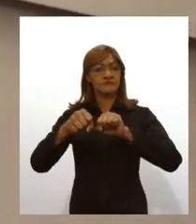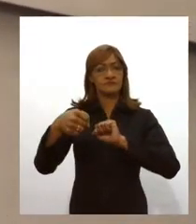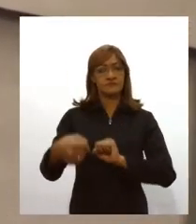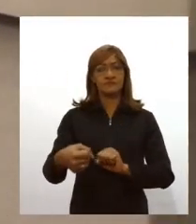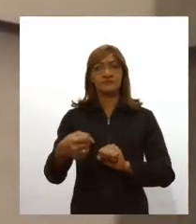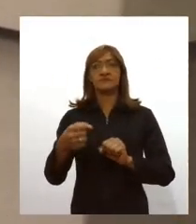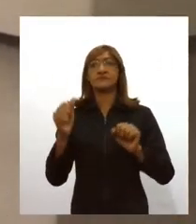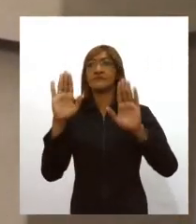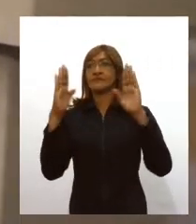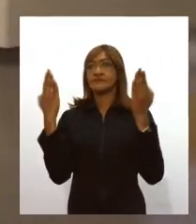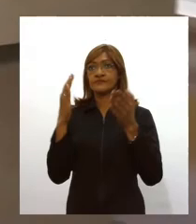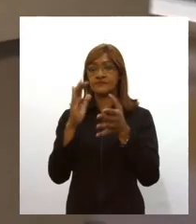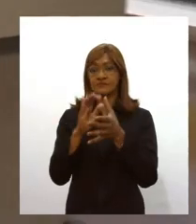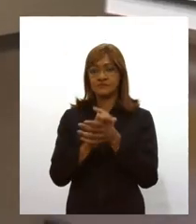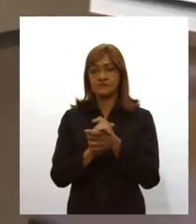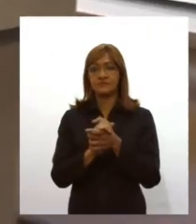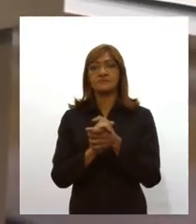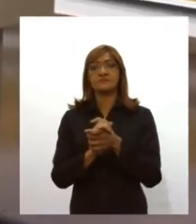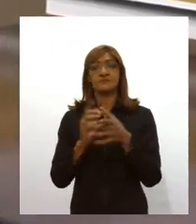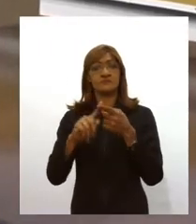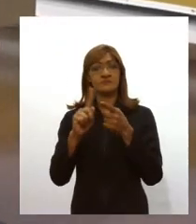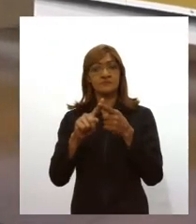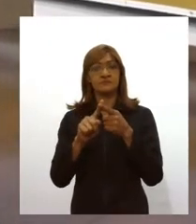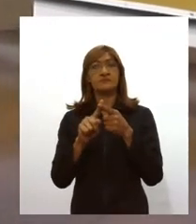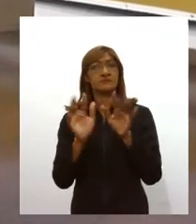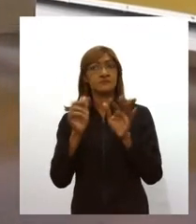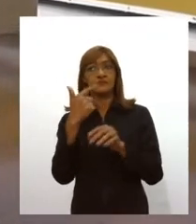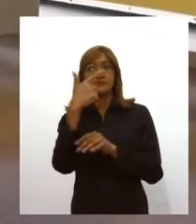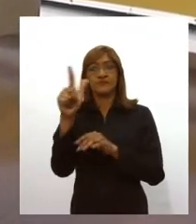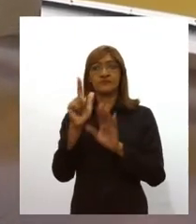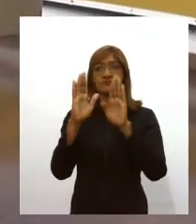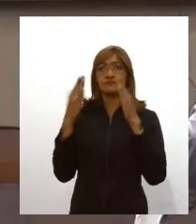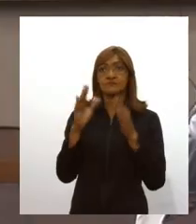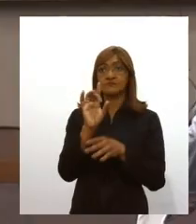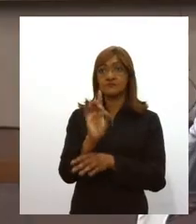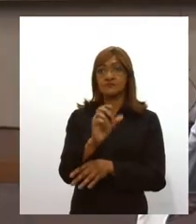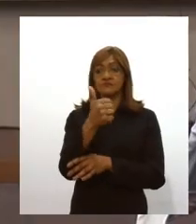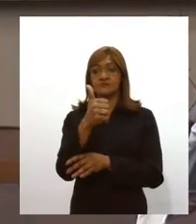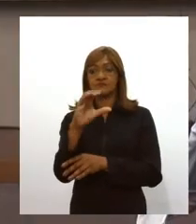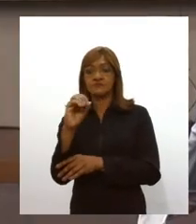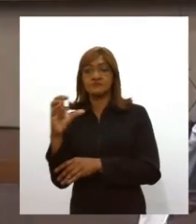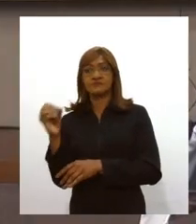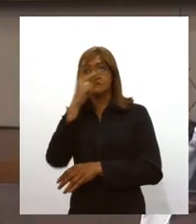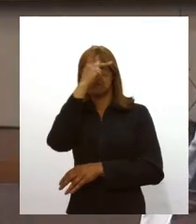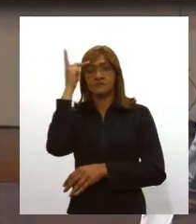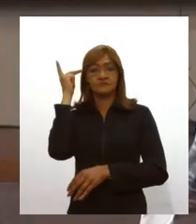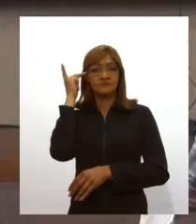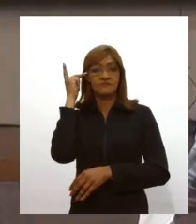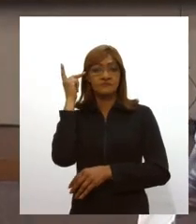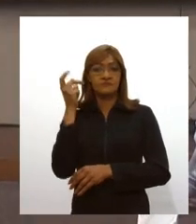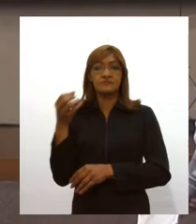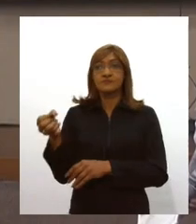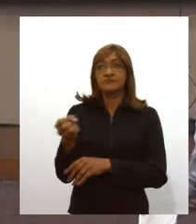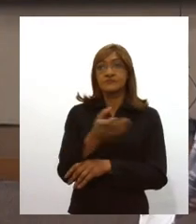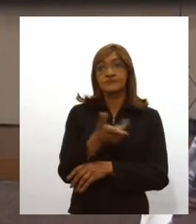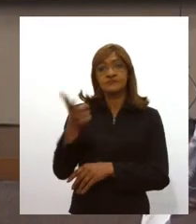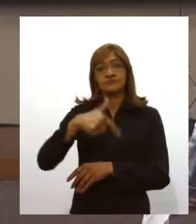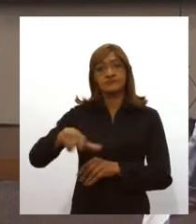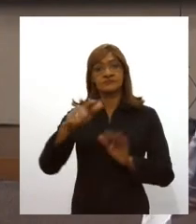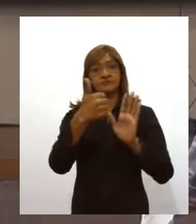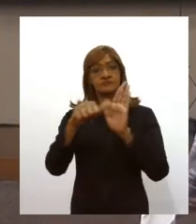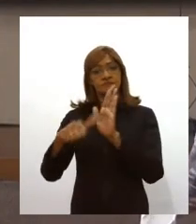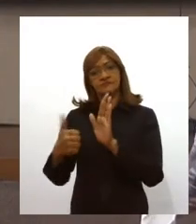casamentos e eventos similares, também com até 100 pessoas. Uma nova avaliação para a retomada das